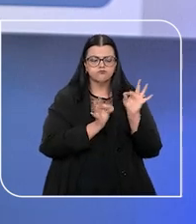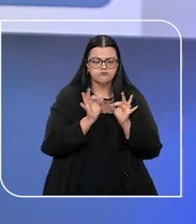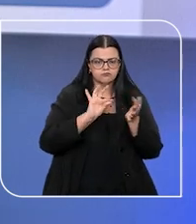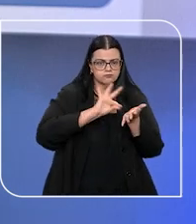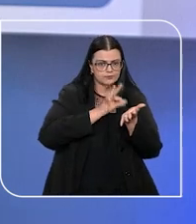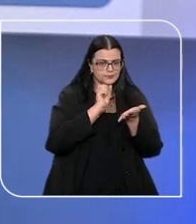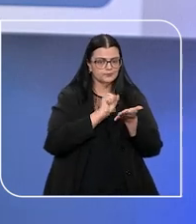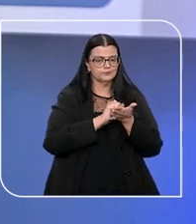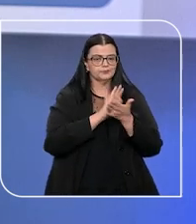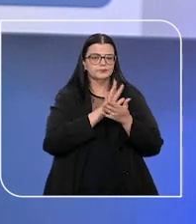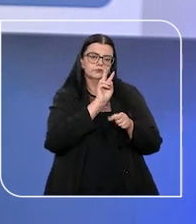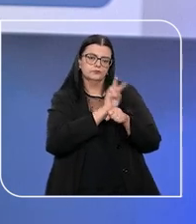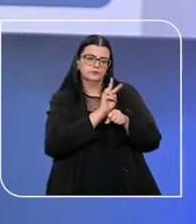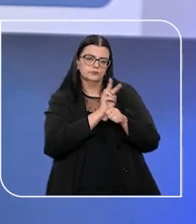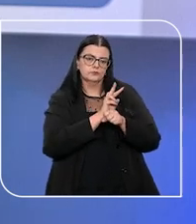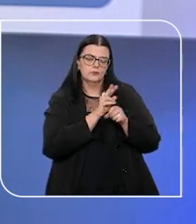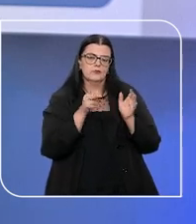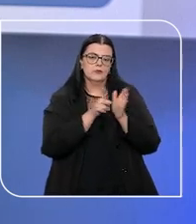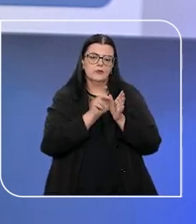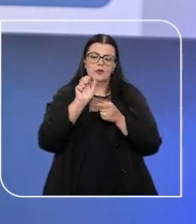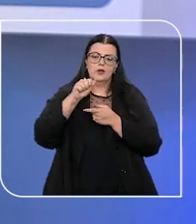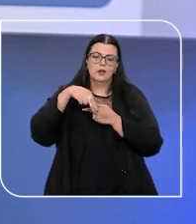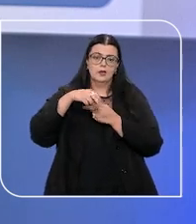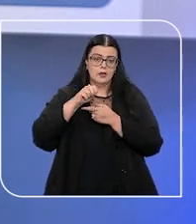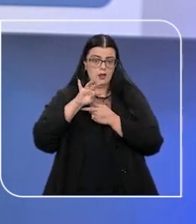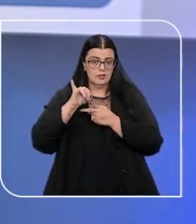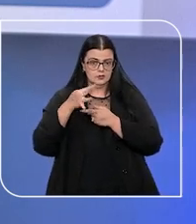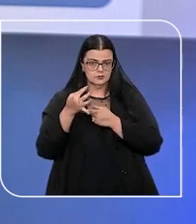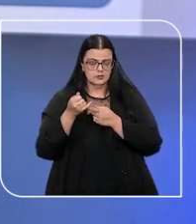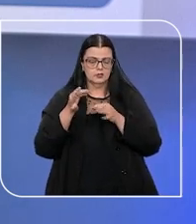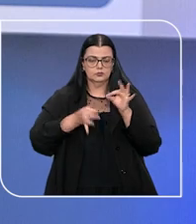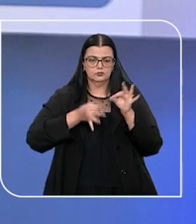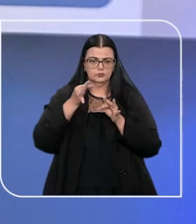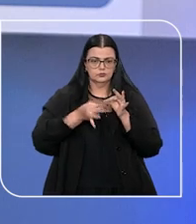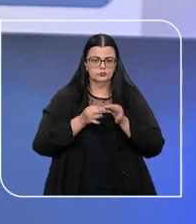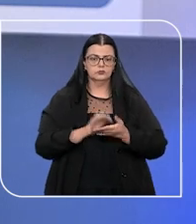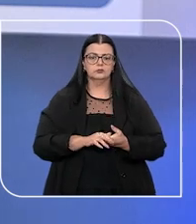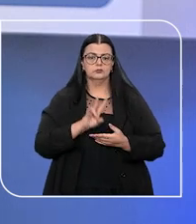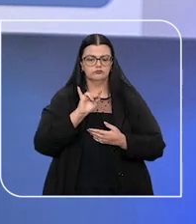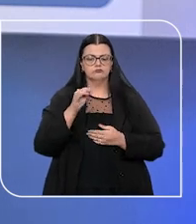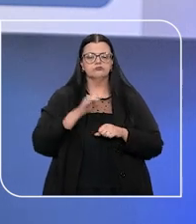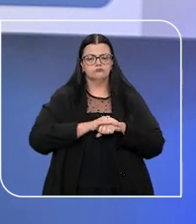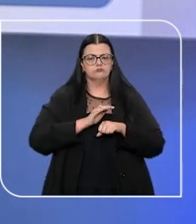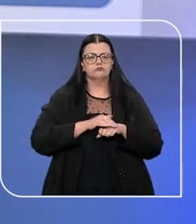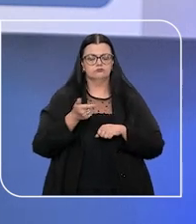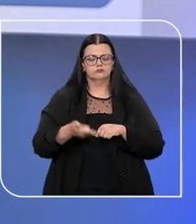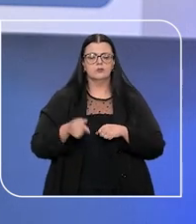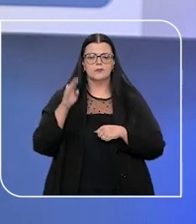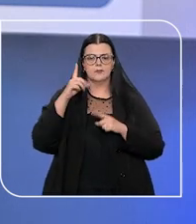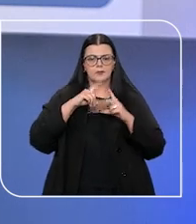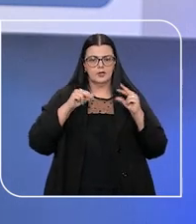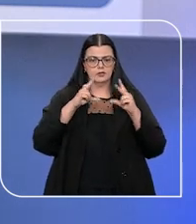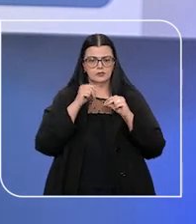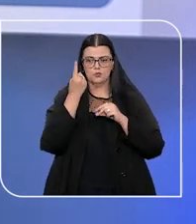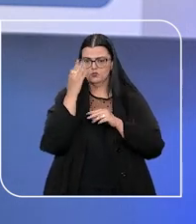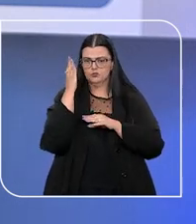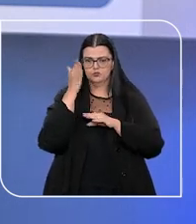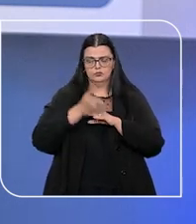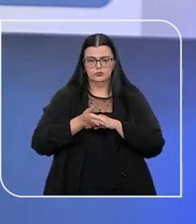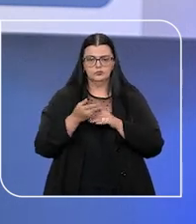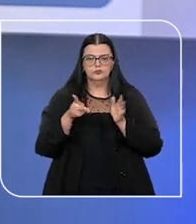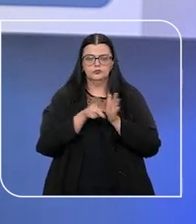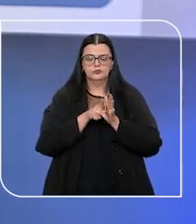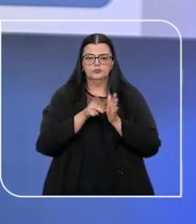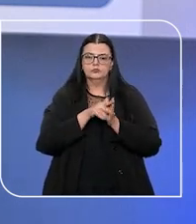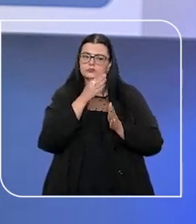de cadastro de reserva para cargos de analista judiciário. O certame será realizado no Distrito Federal em etapa única de